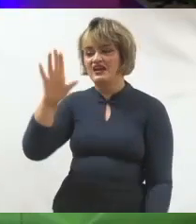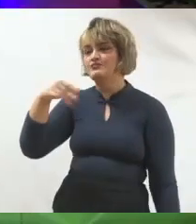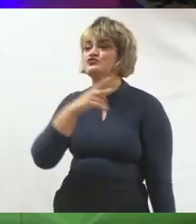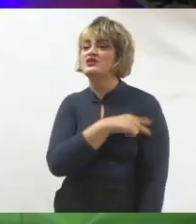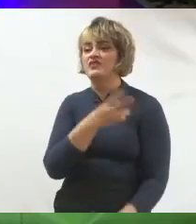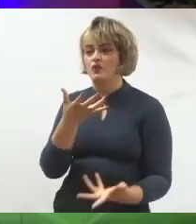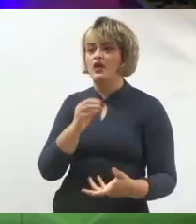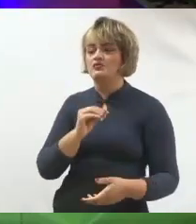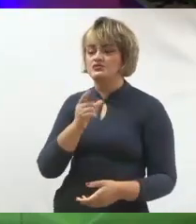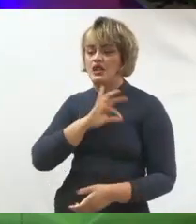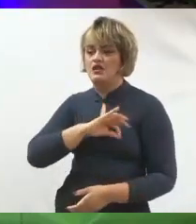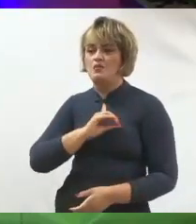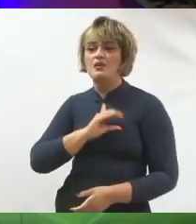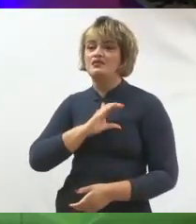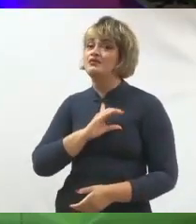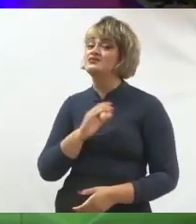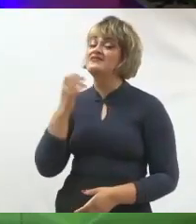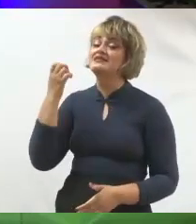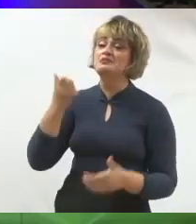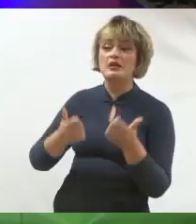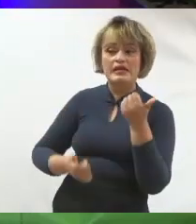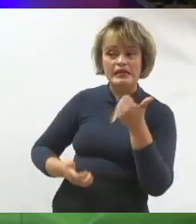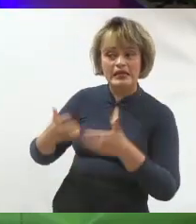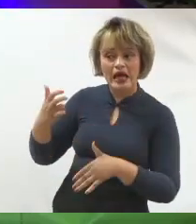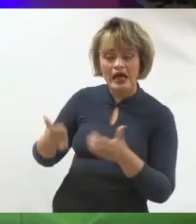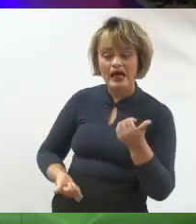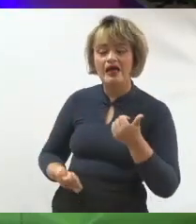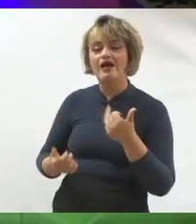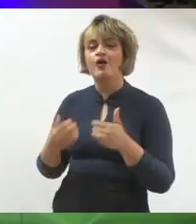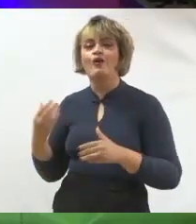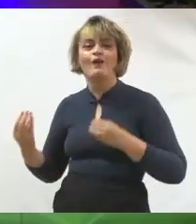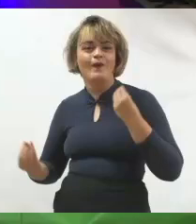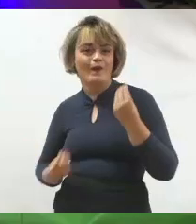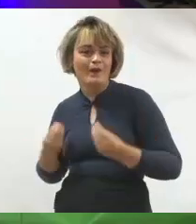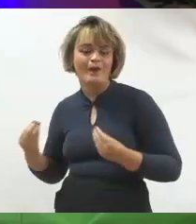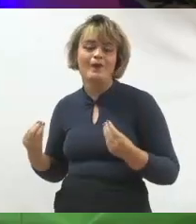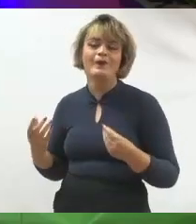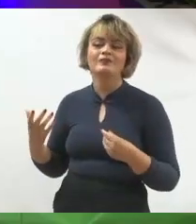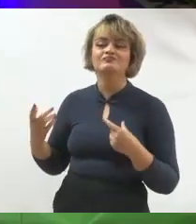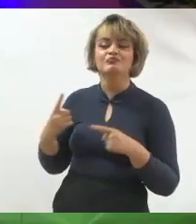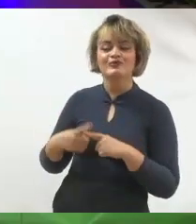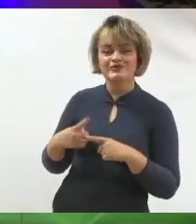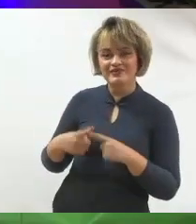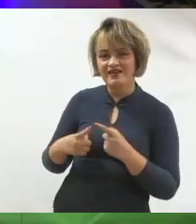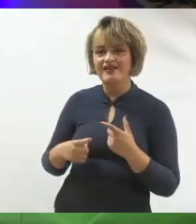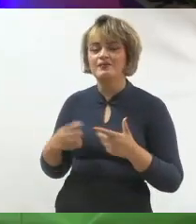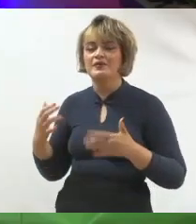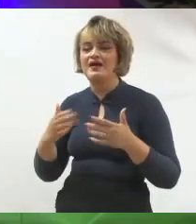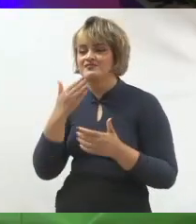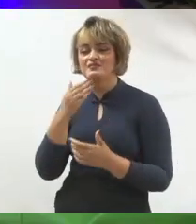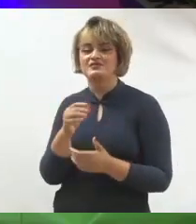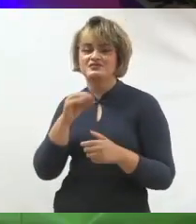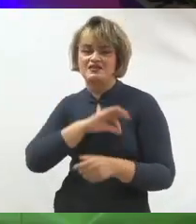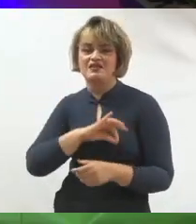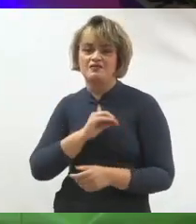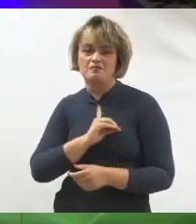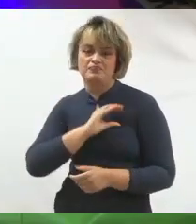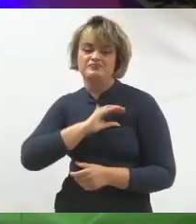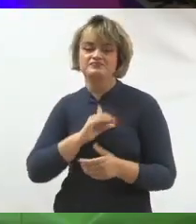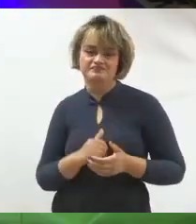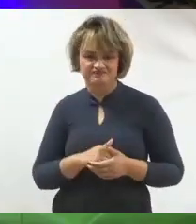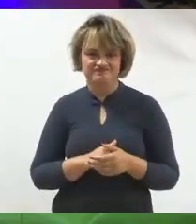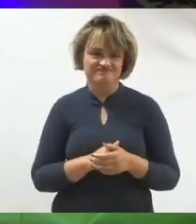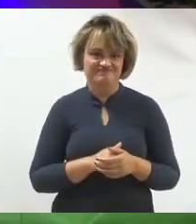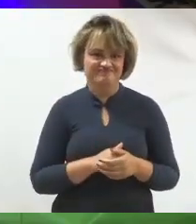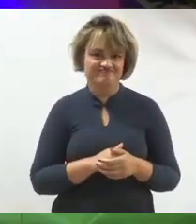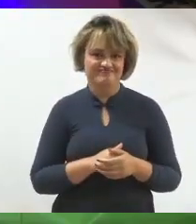chefe? Não. Você vai explicar. Você vai fazer uma sensibilização. Você vai fazer uma motivação. Aí, depois, você vai pedir um aumento. A